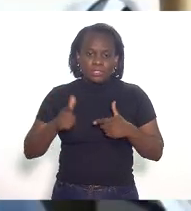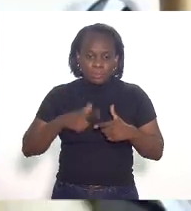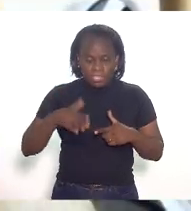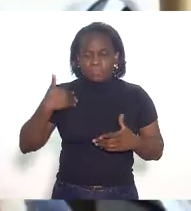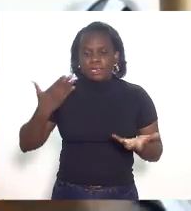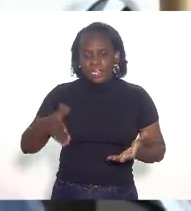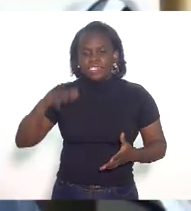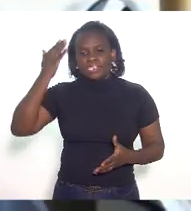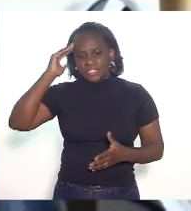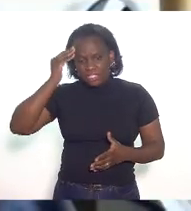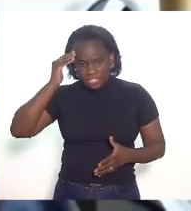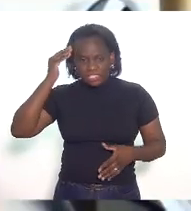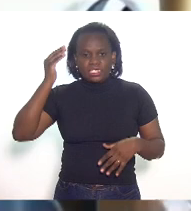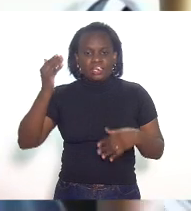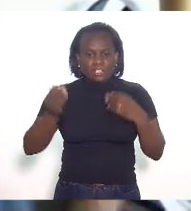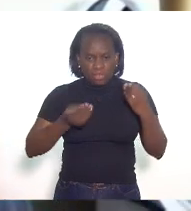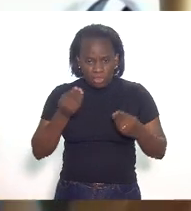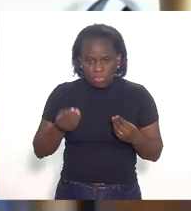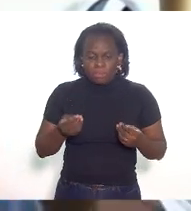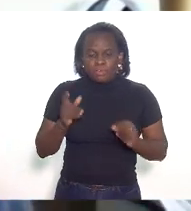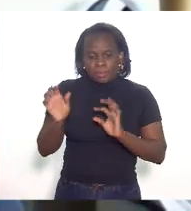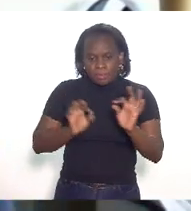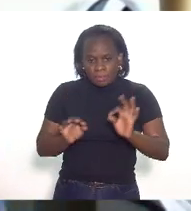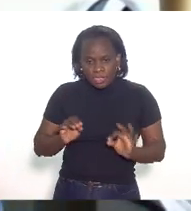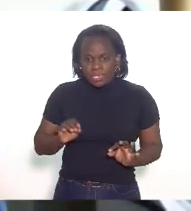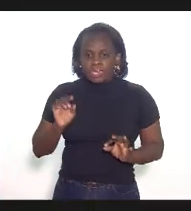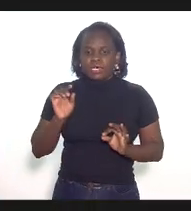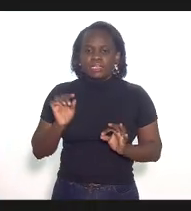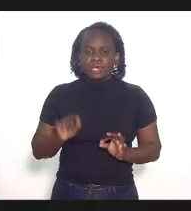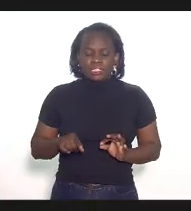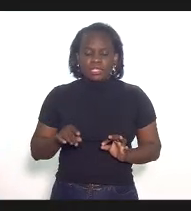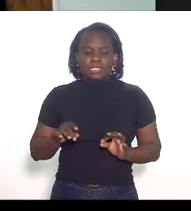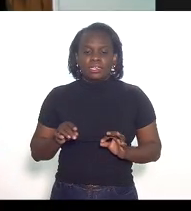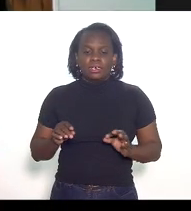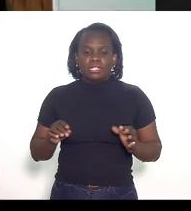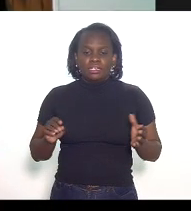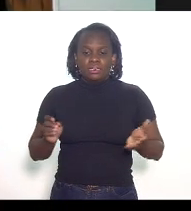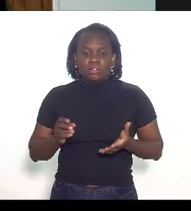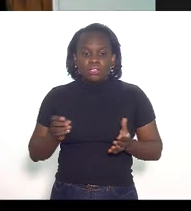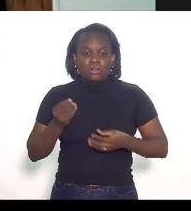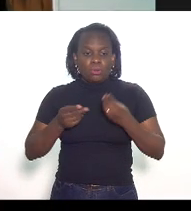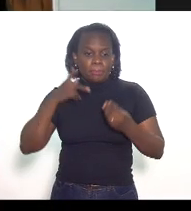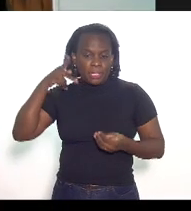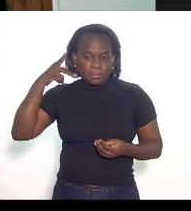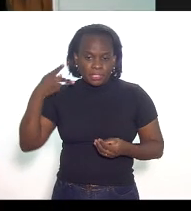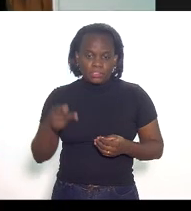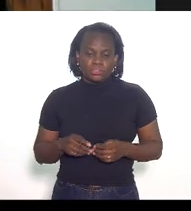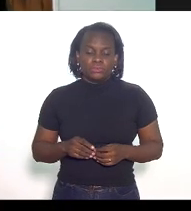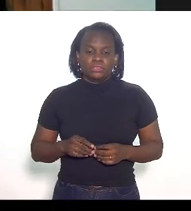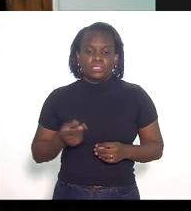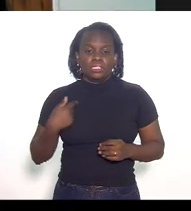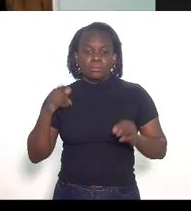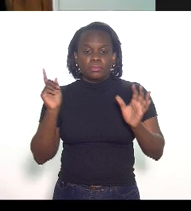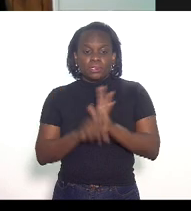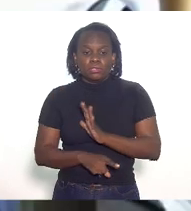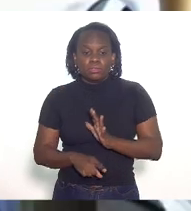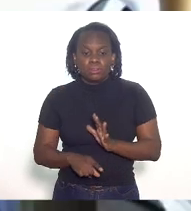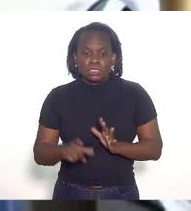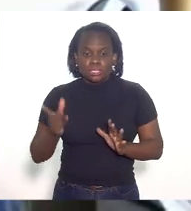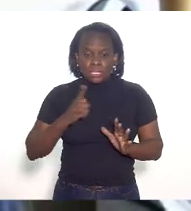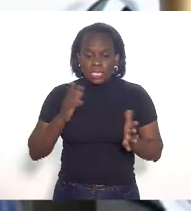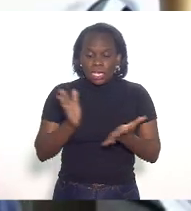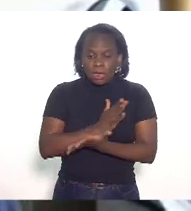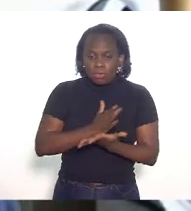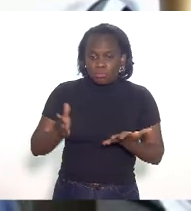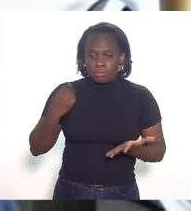entender como a gente vai construir a questão do parlamento eu pergunto se algum